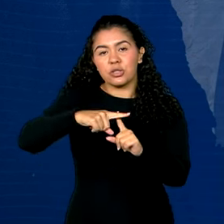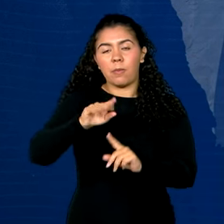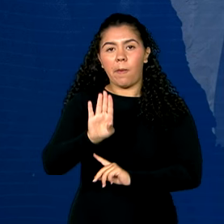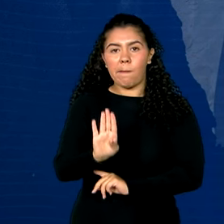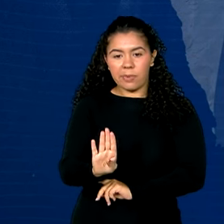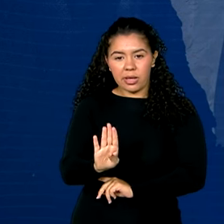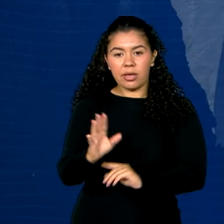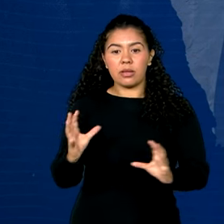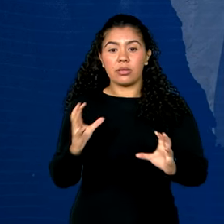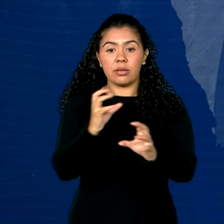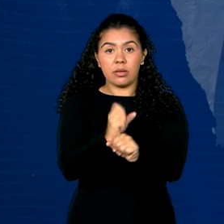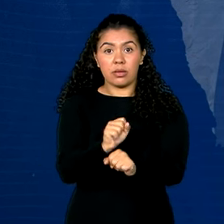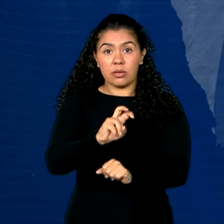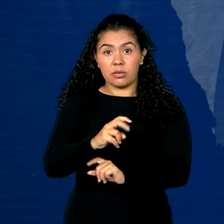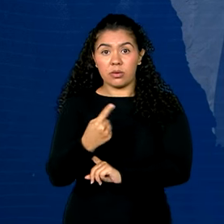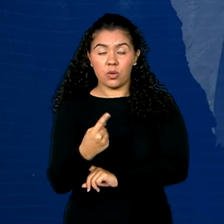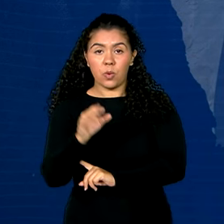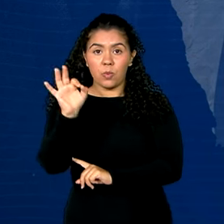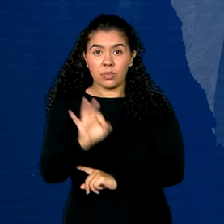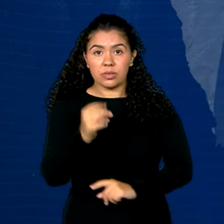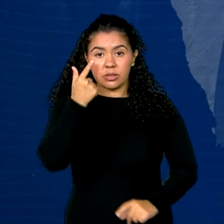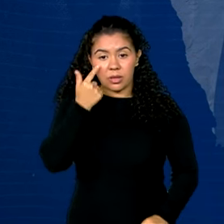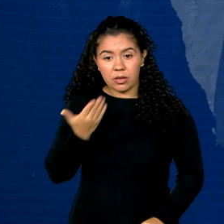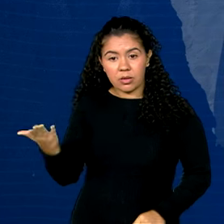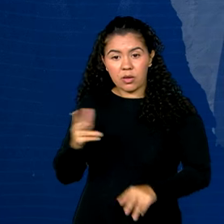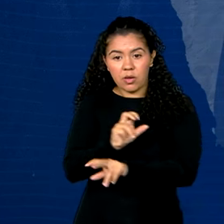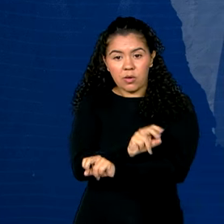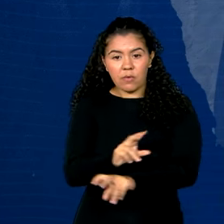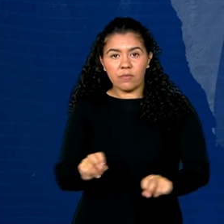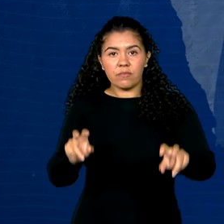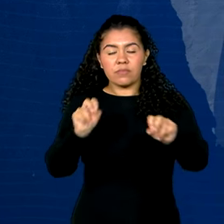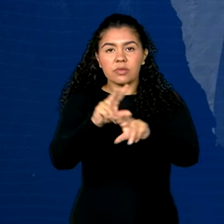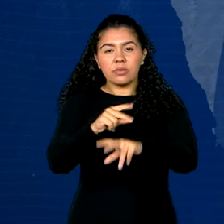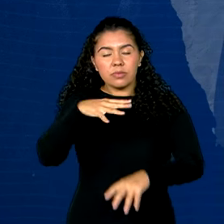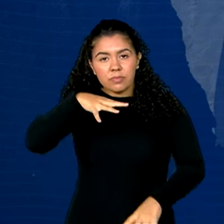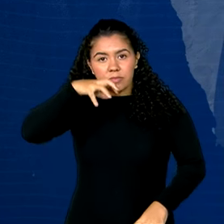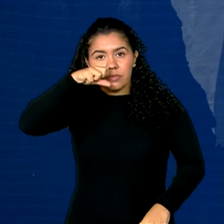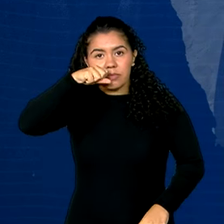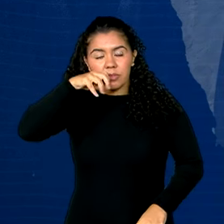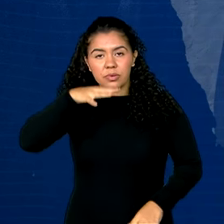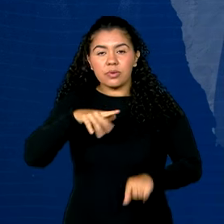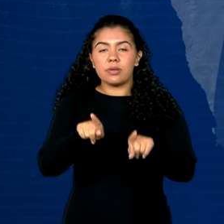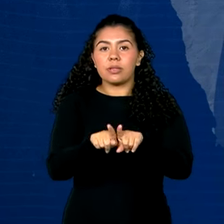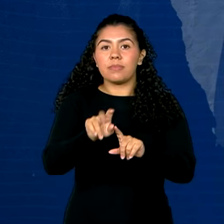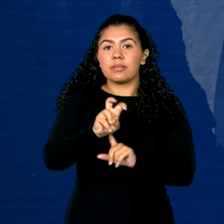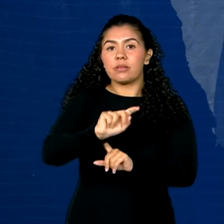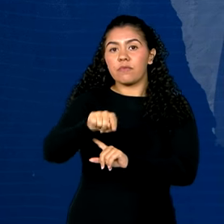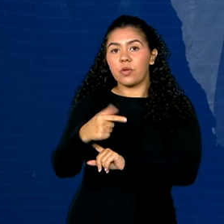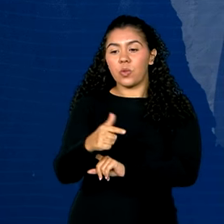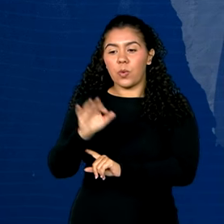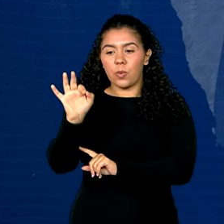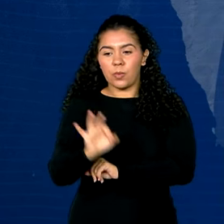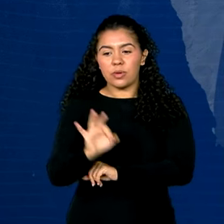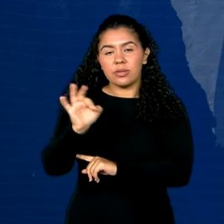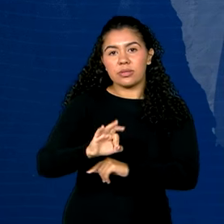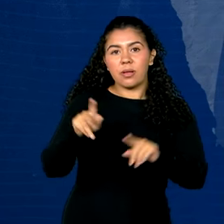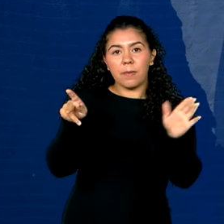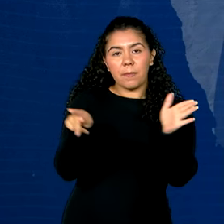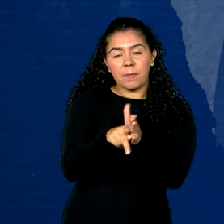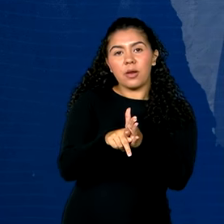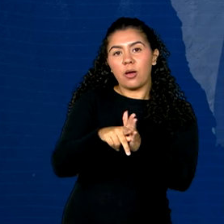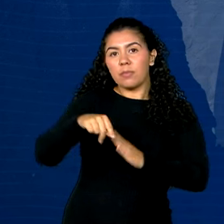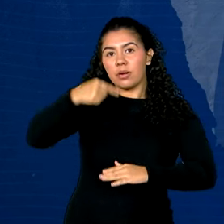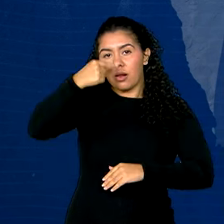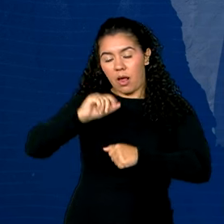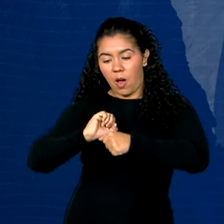51% para vírus sensicial respiratório e 5,2% para a Covid-19.